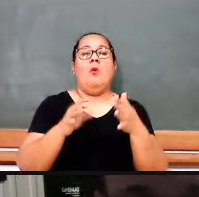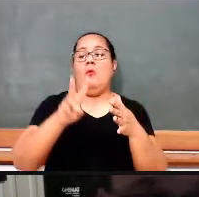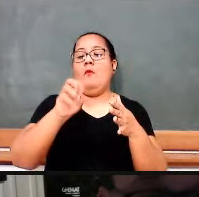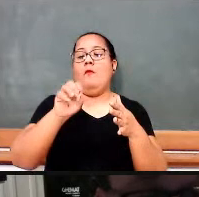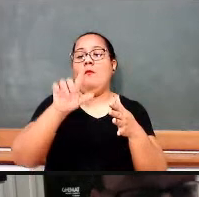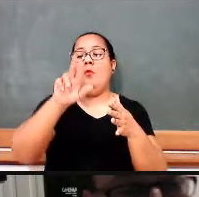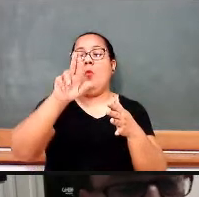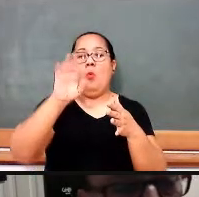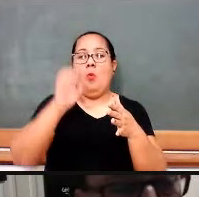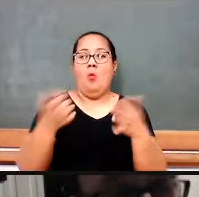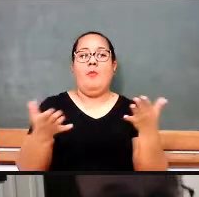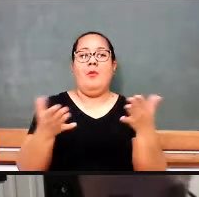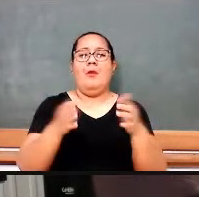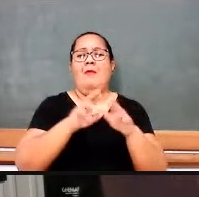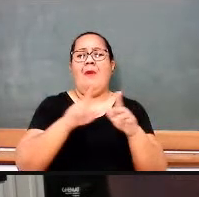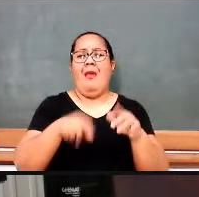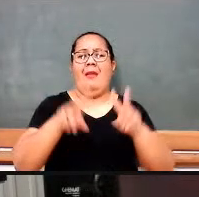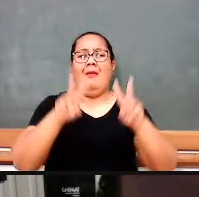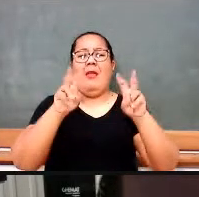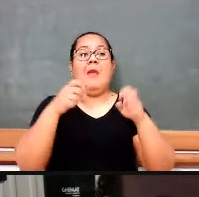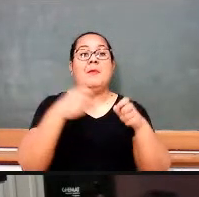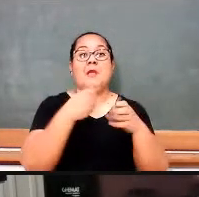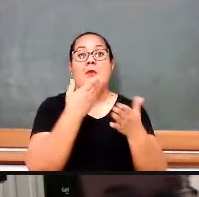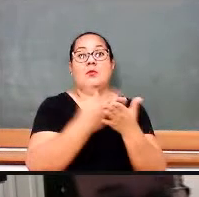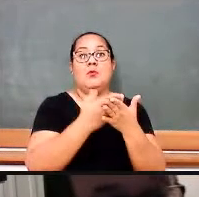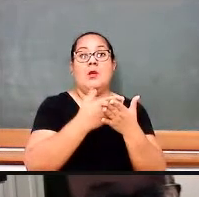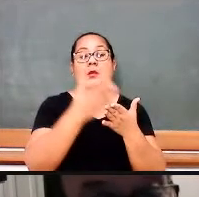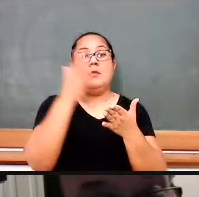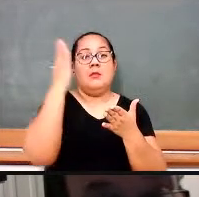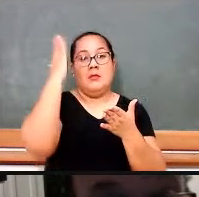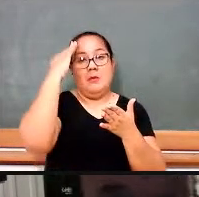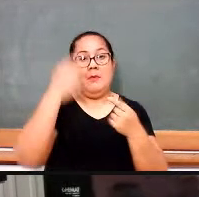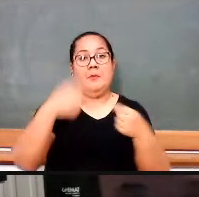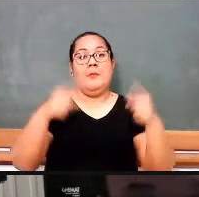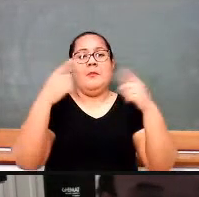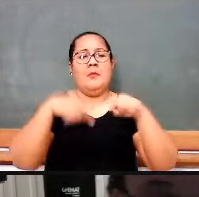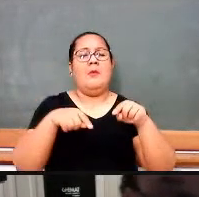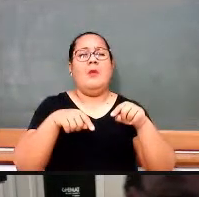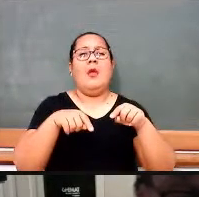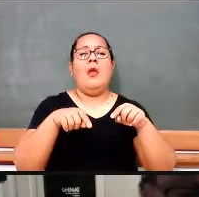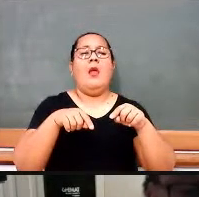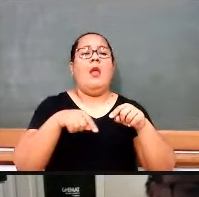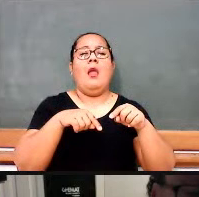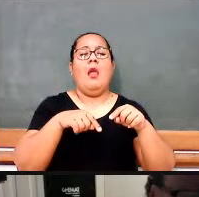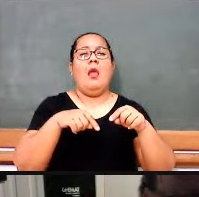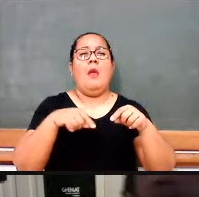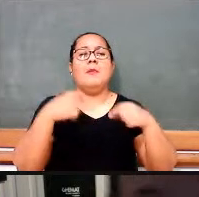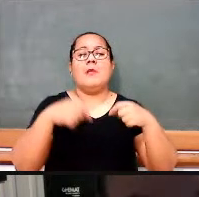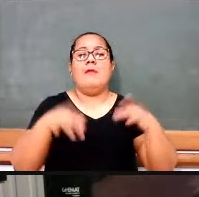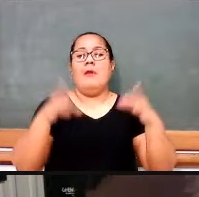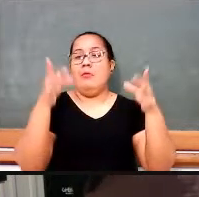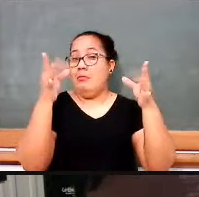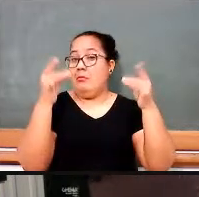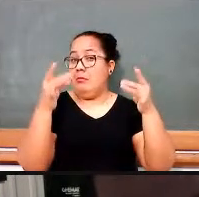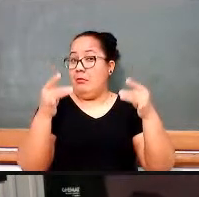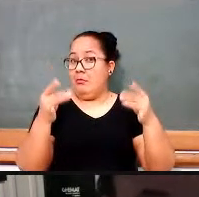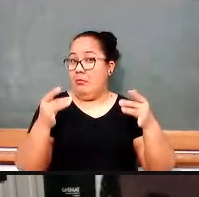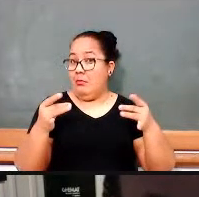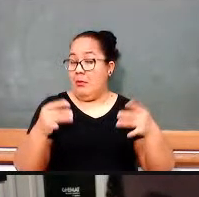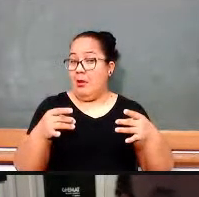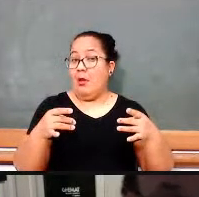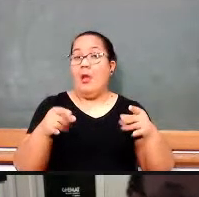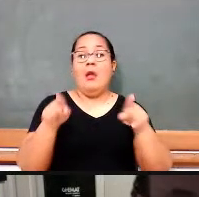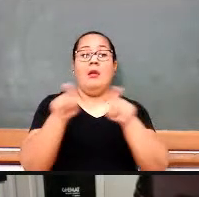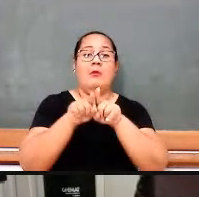etc, etc. Então, tinham lá os temas. Depois tinha as definições, você tinha que saber, e depois tinha